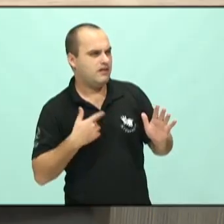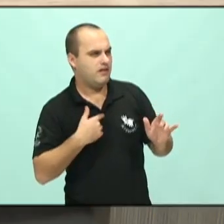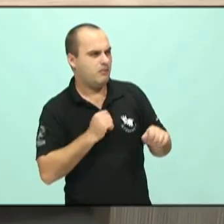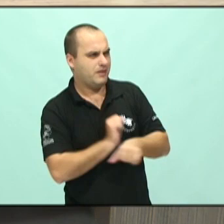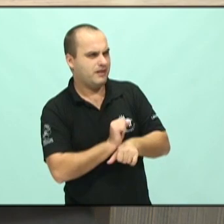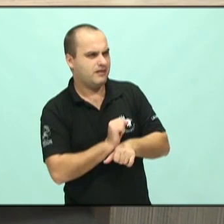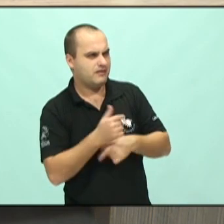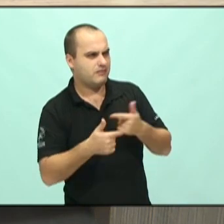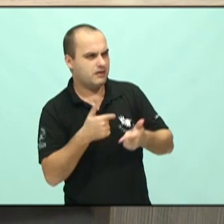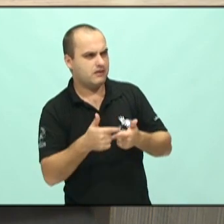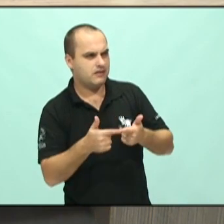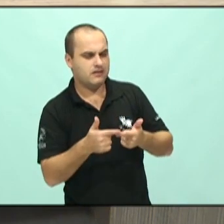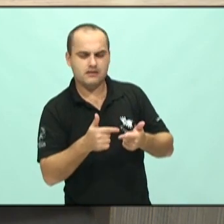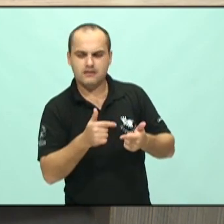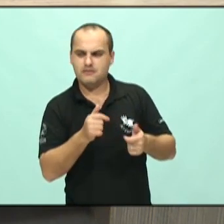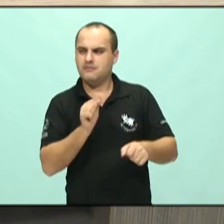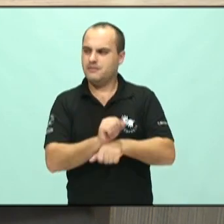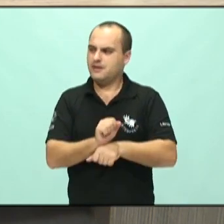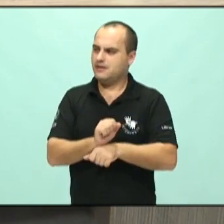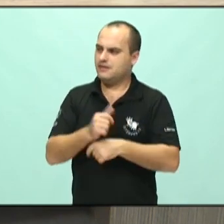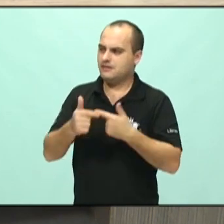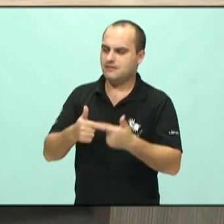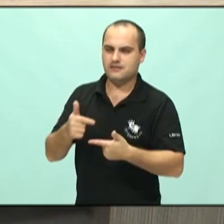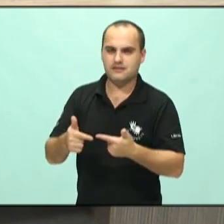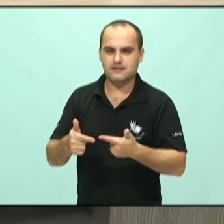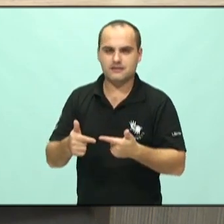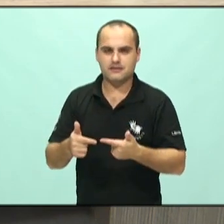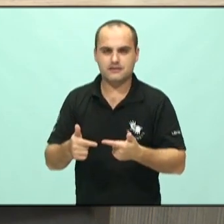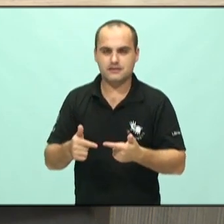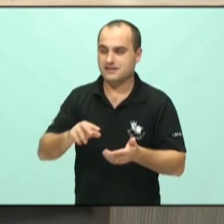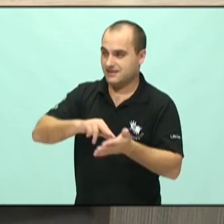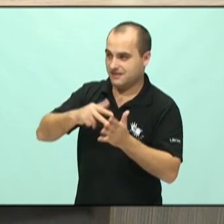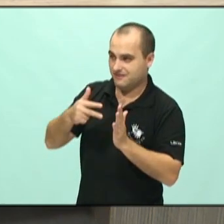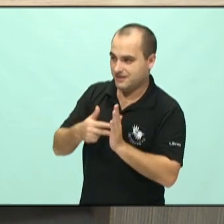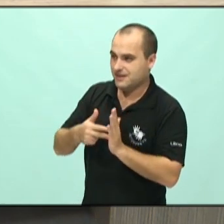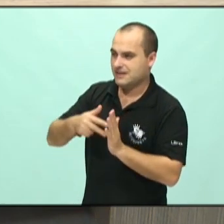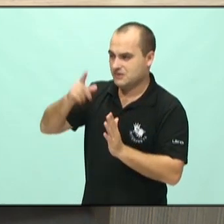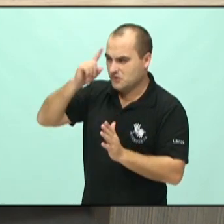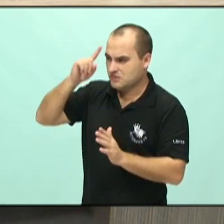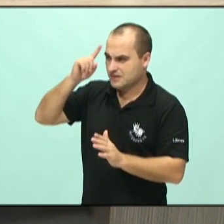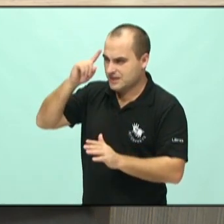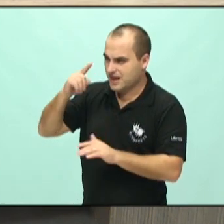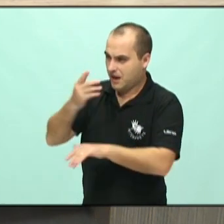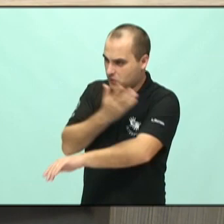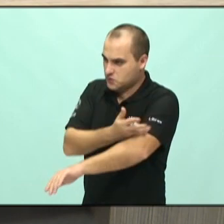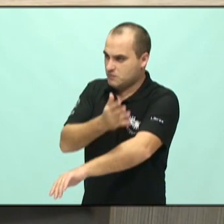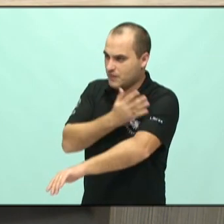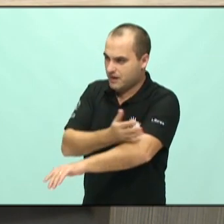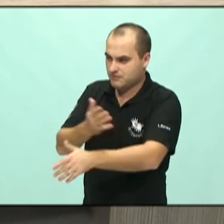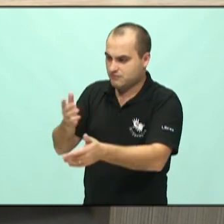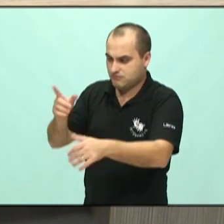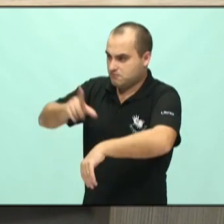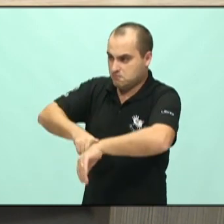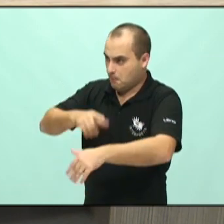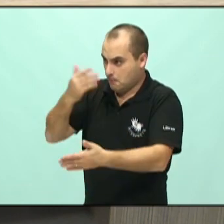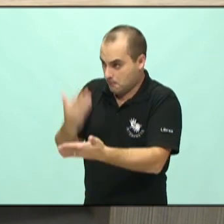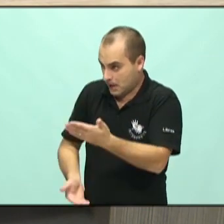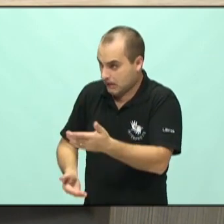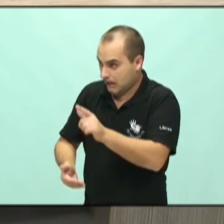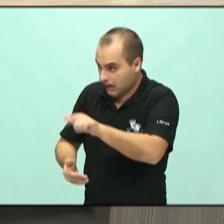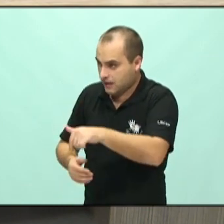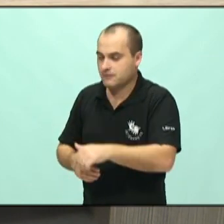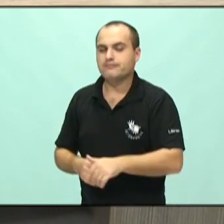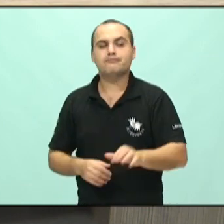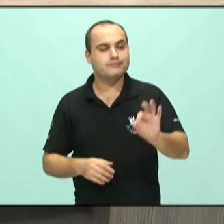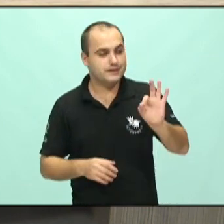para ser talvez jogado no aposento. Com perda da rotina, com a perda do desafio. Justamente, essa sensação